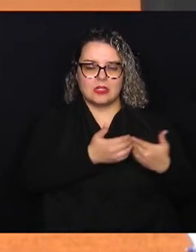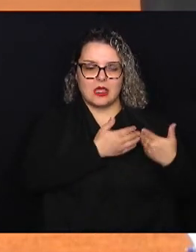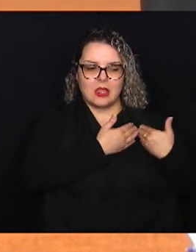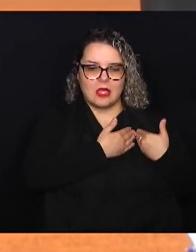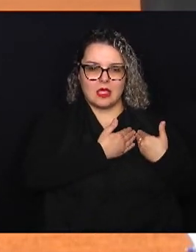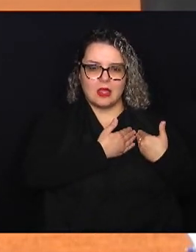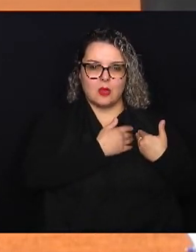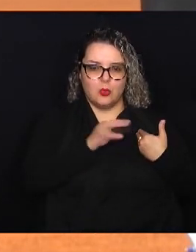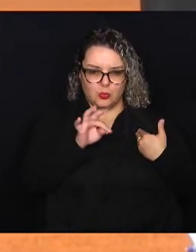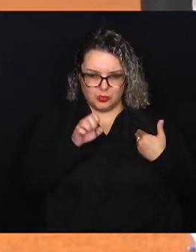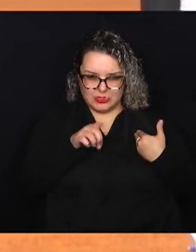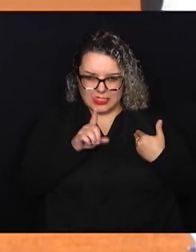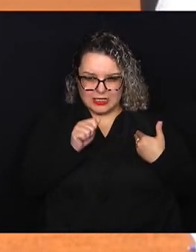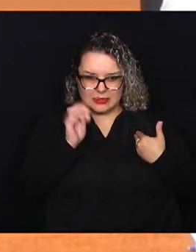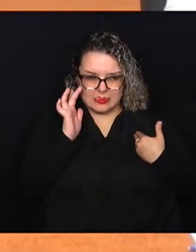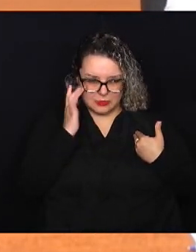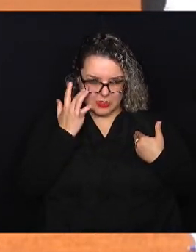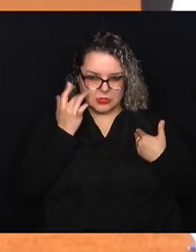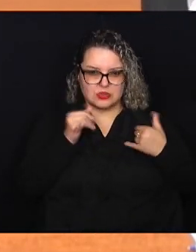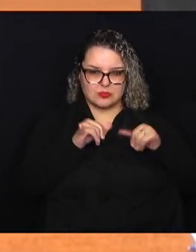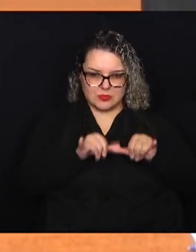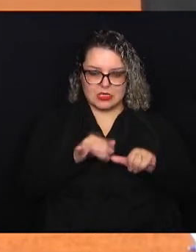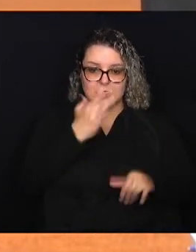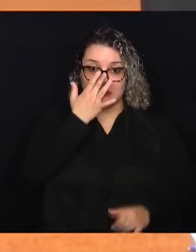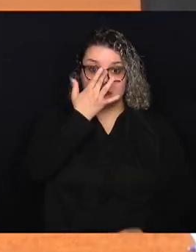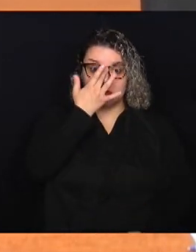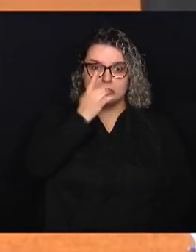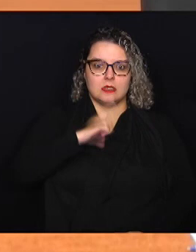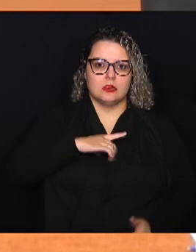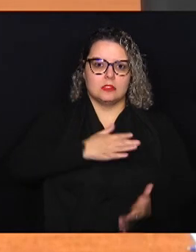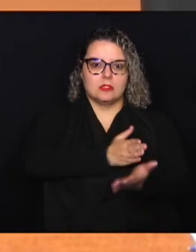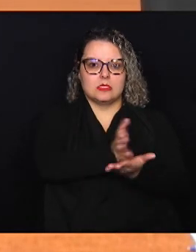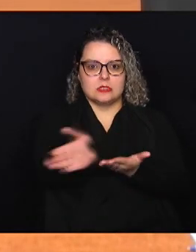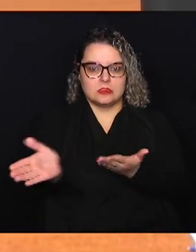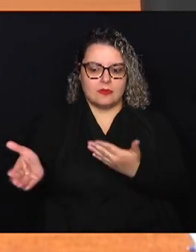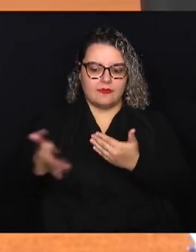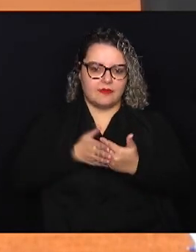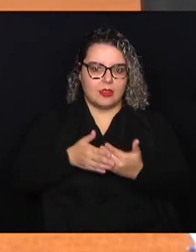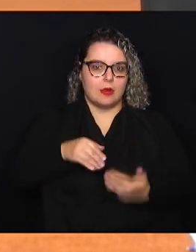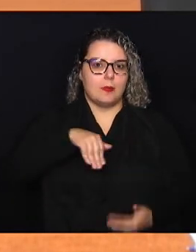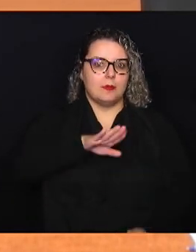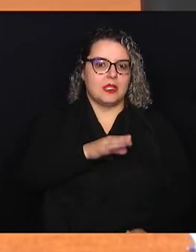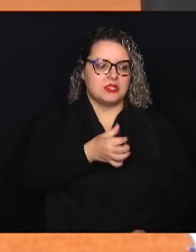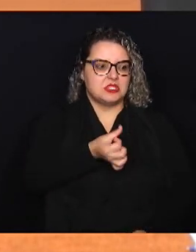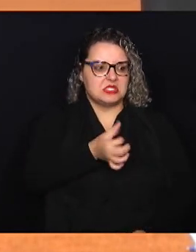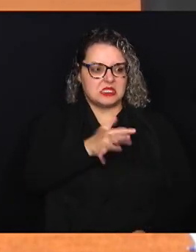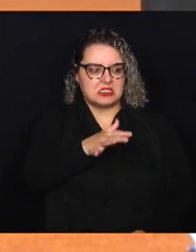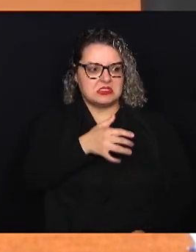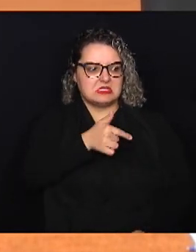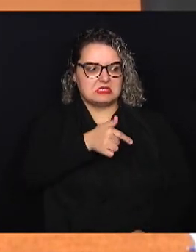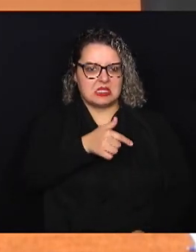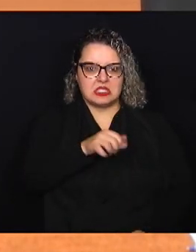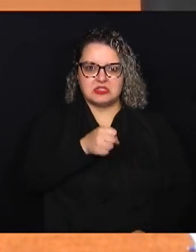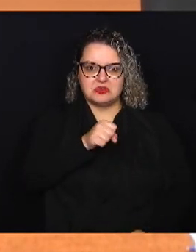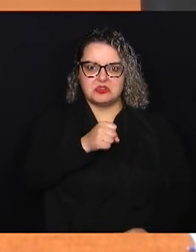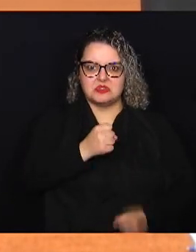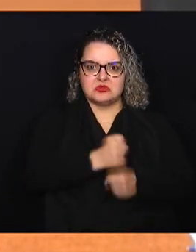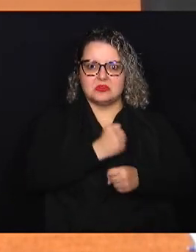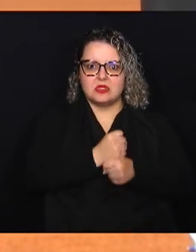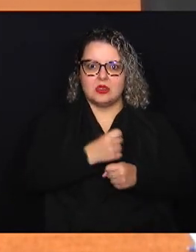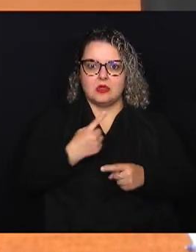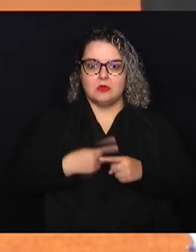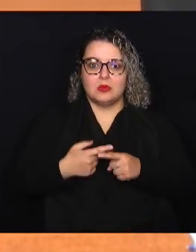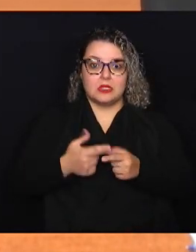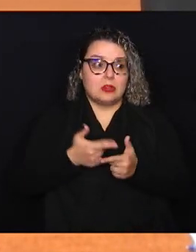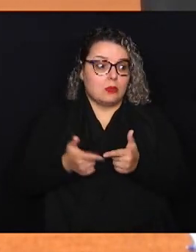o Tenda se eu não me engano que tem um acesso fechado a mais de 6, 7, 8 anos porque tem um problema de desnível